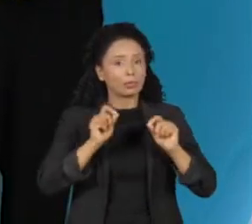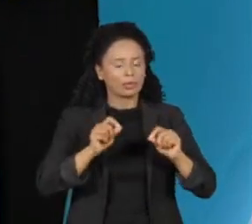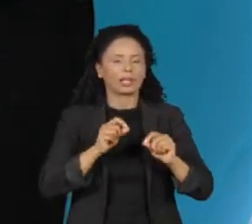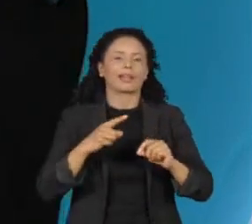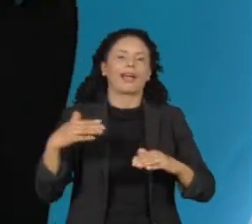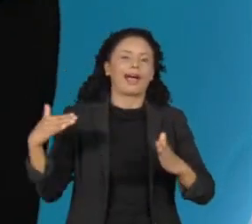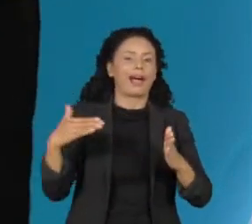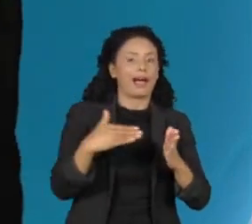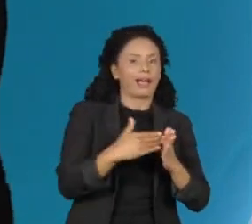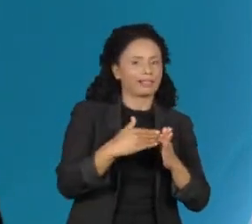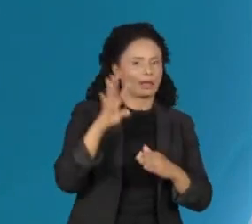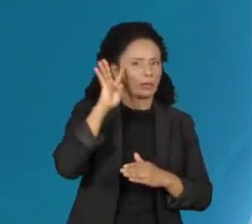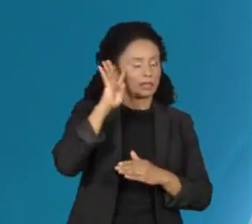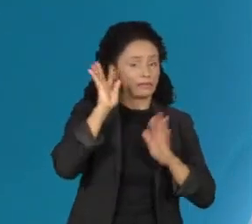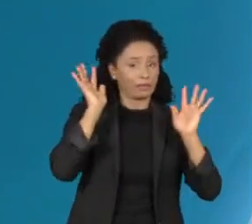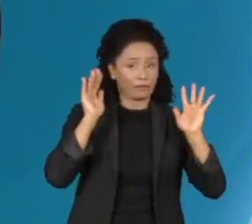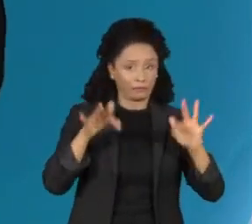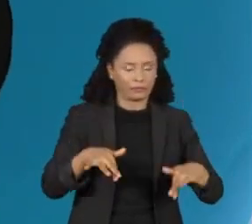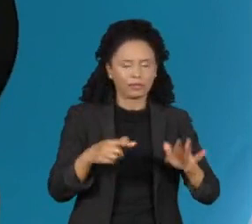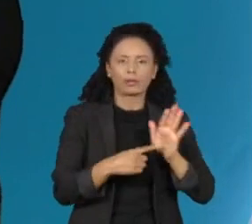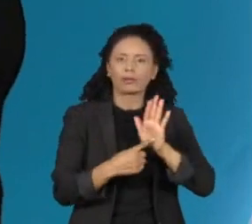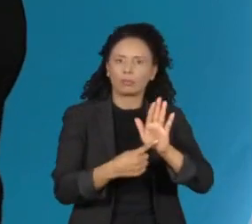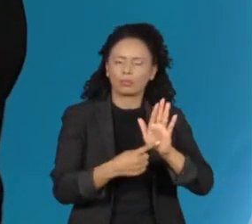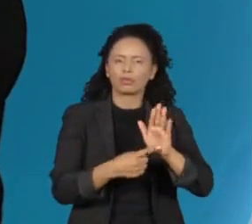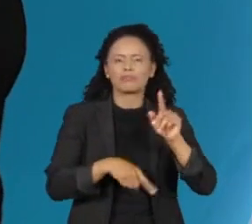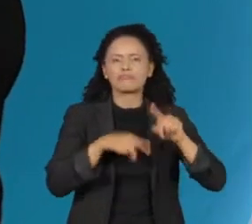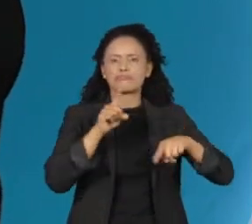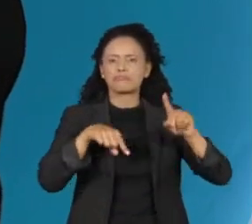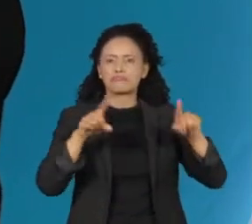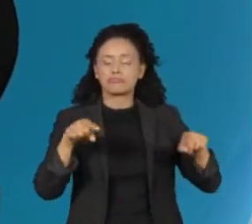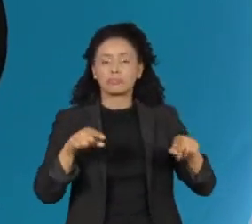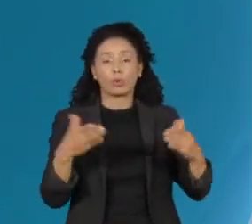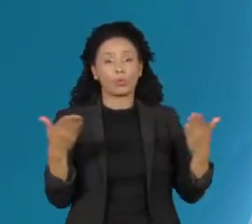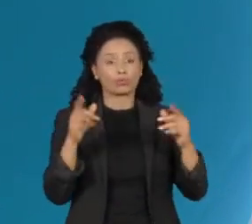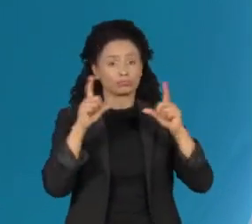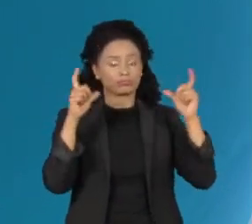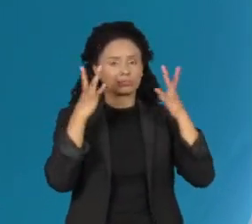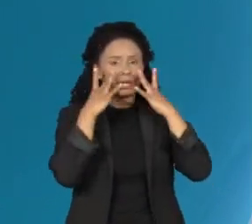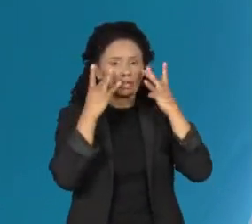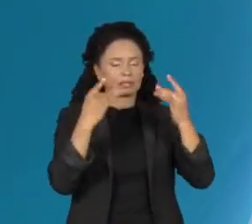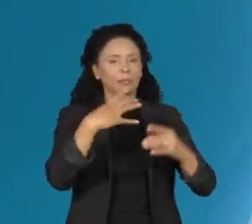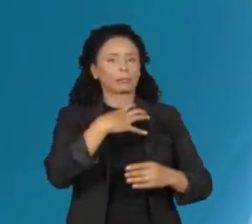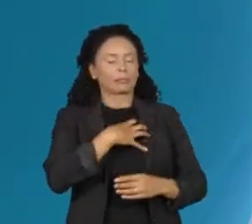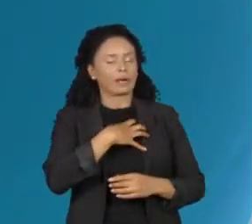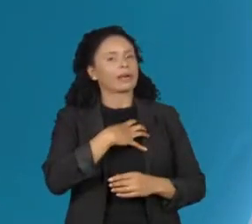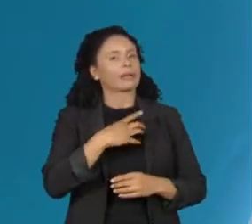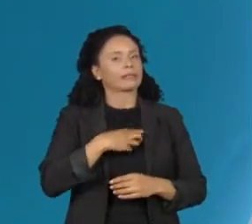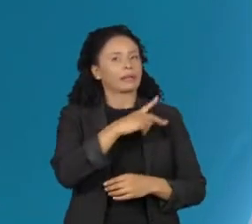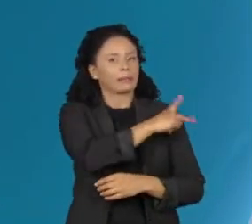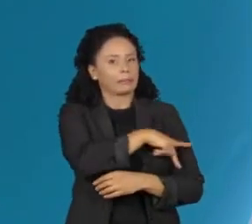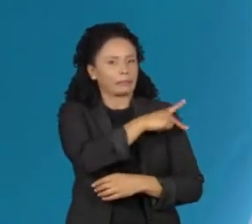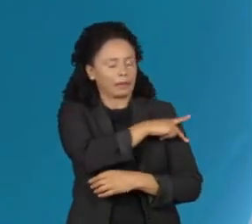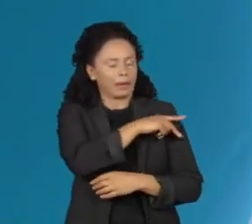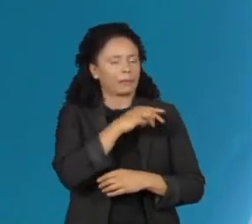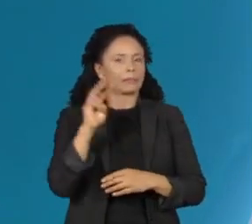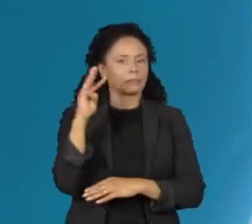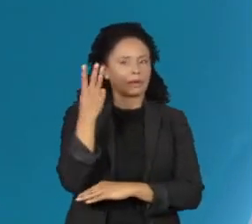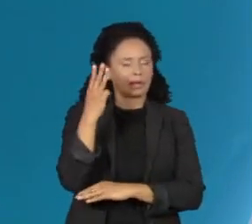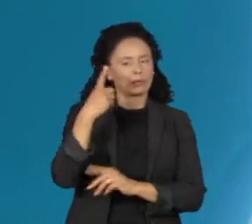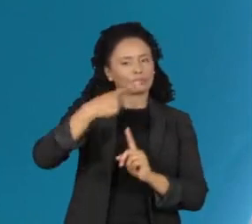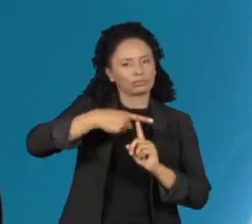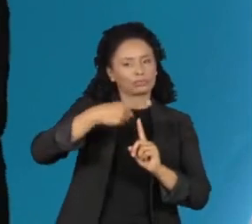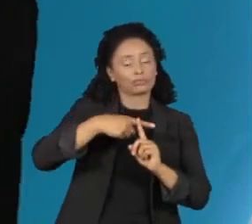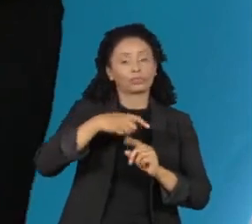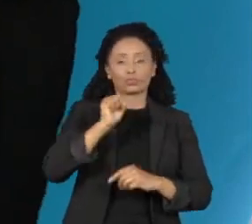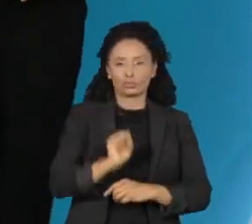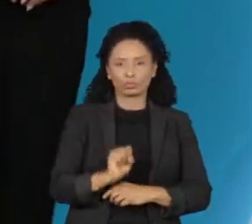quarta-feira. Hoje com alerta de temporais na maior parte do estado da Bahia, Piauí, Maranhão, Tocantins e também no centro e sul